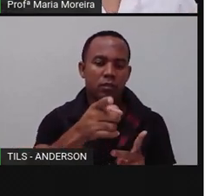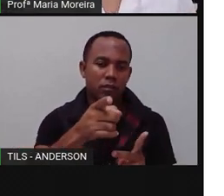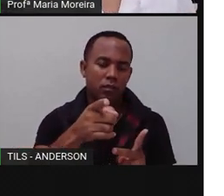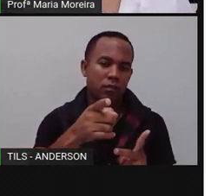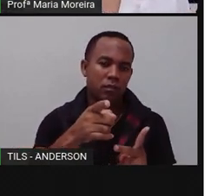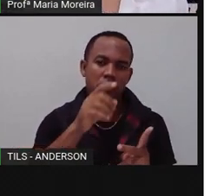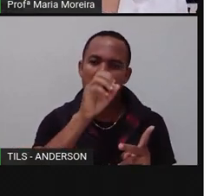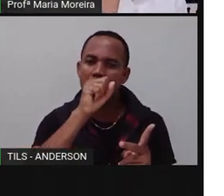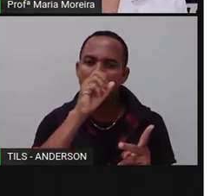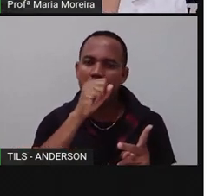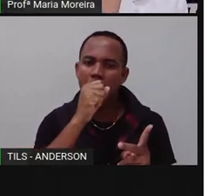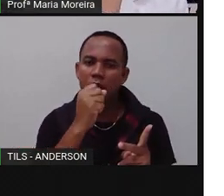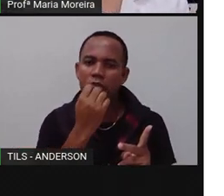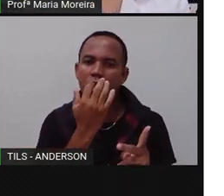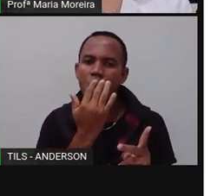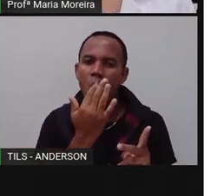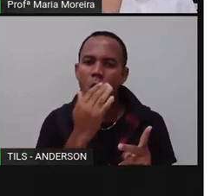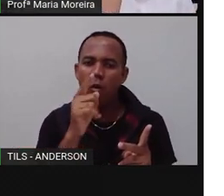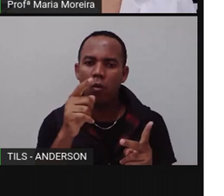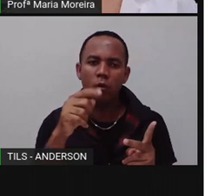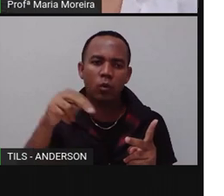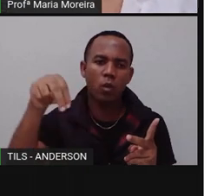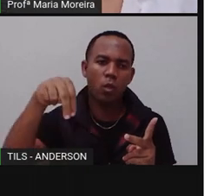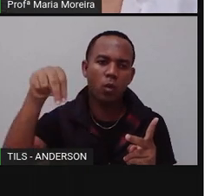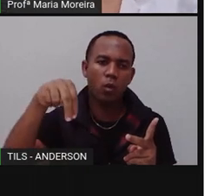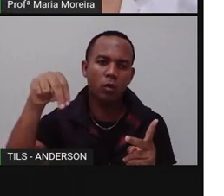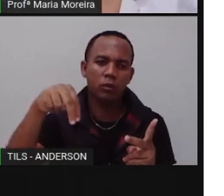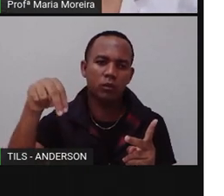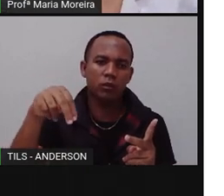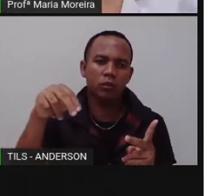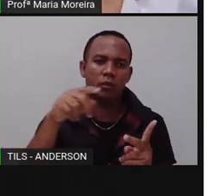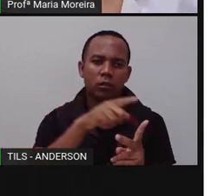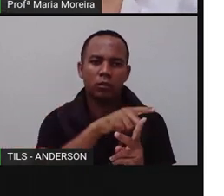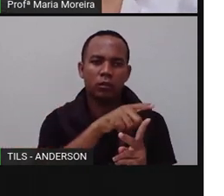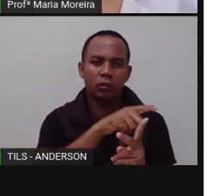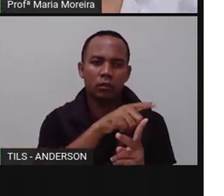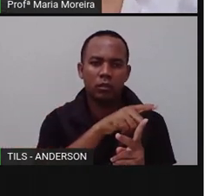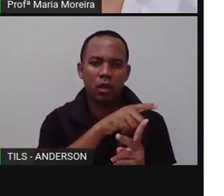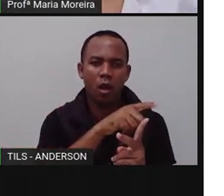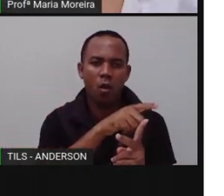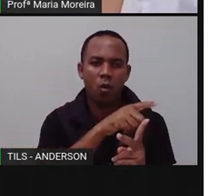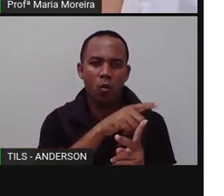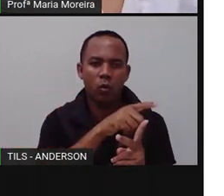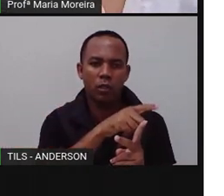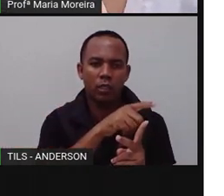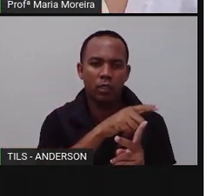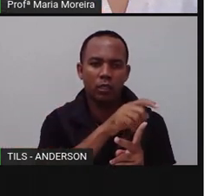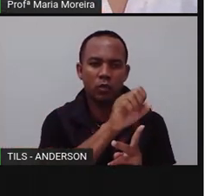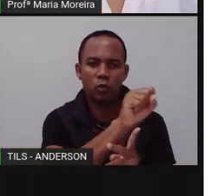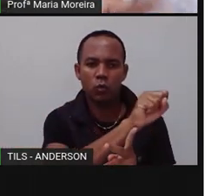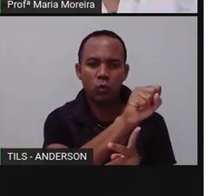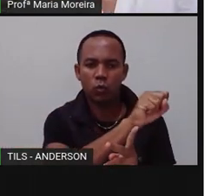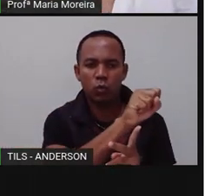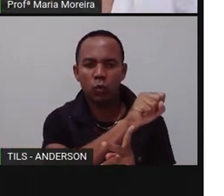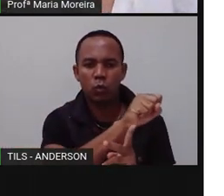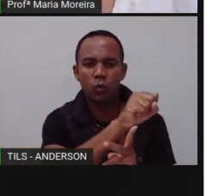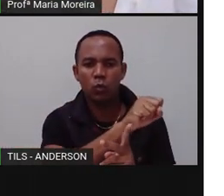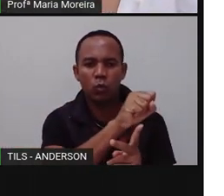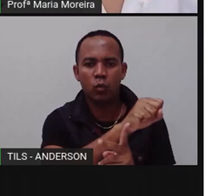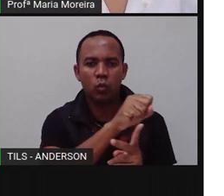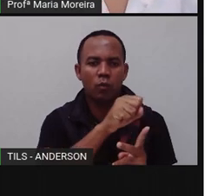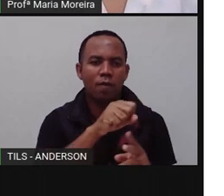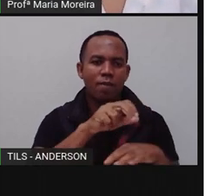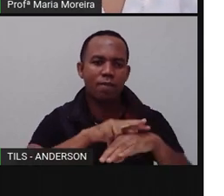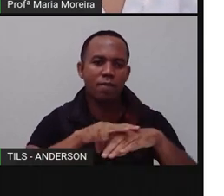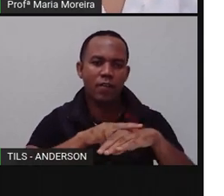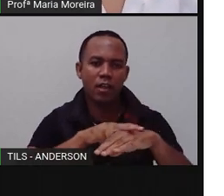aí, situada ao norte. E a África subsaariana, né? Situada ao sul, que é essa parte de